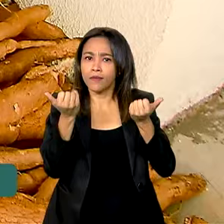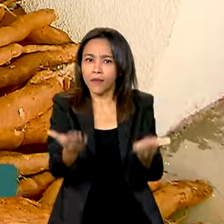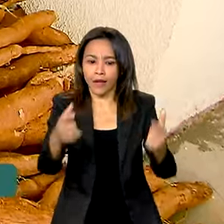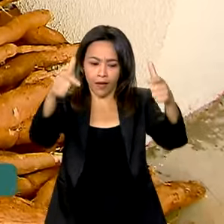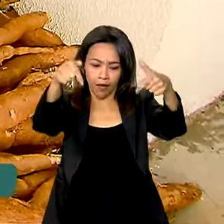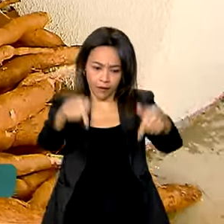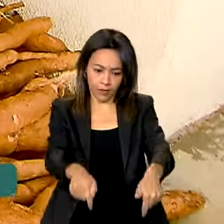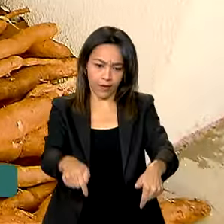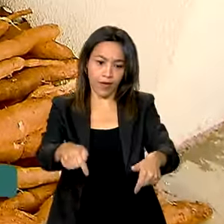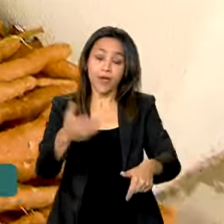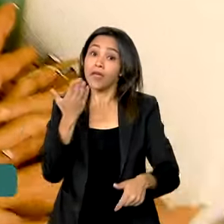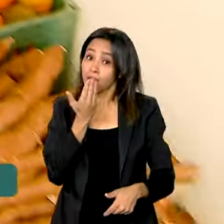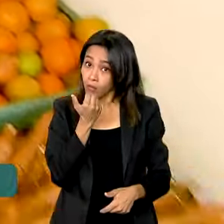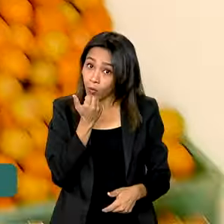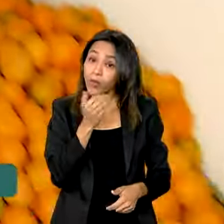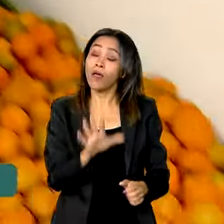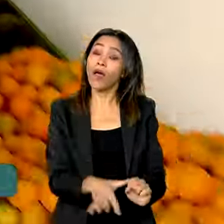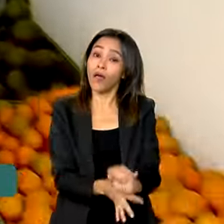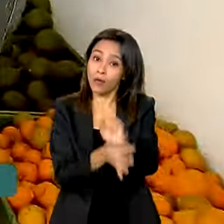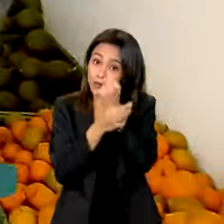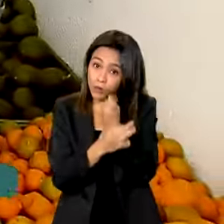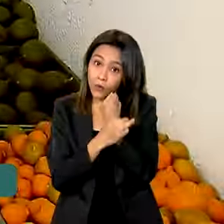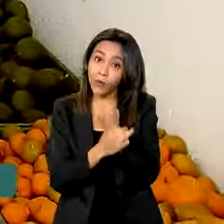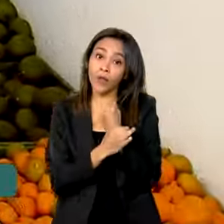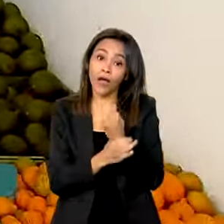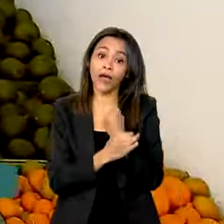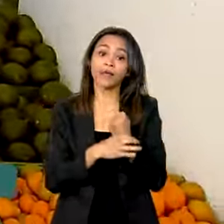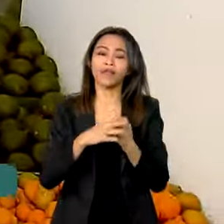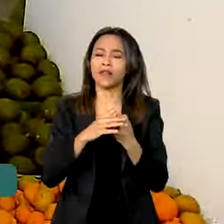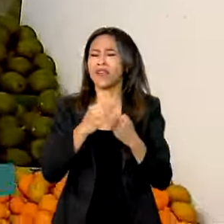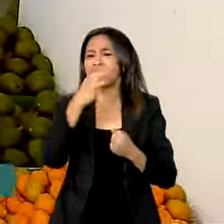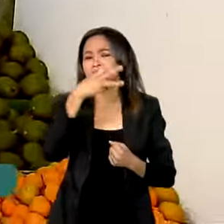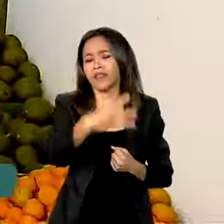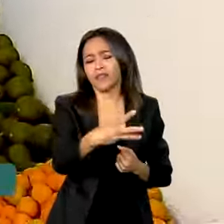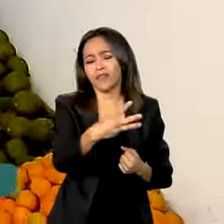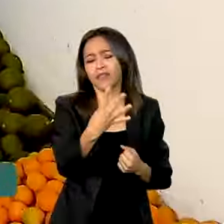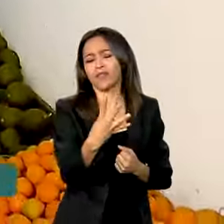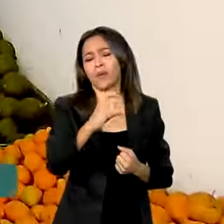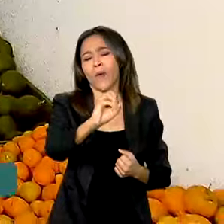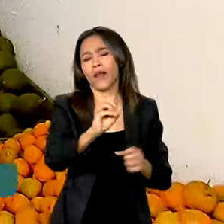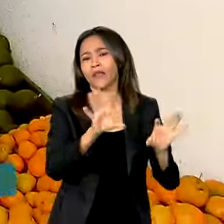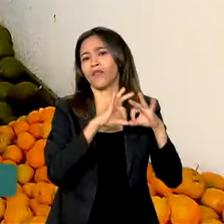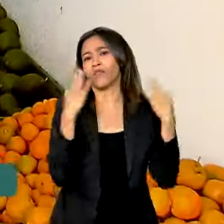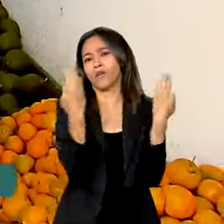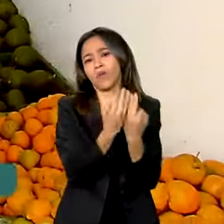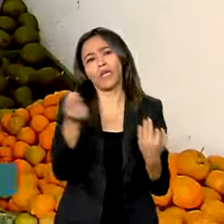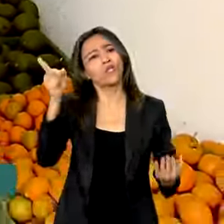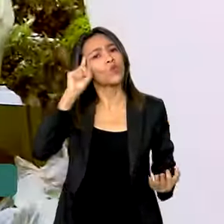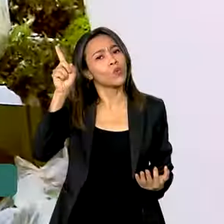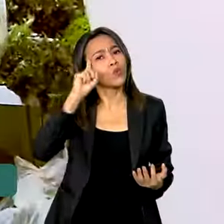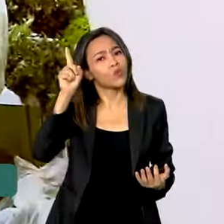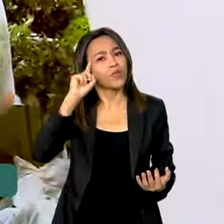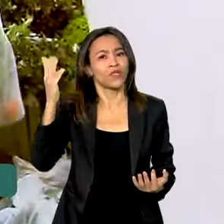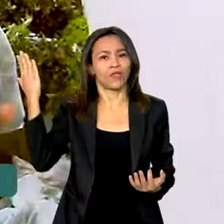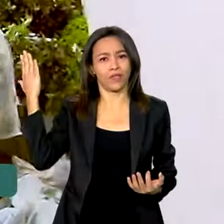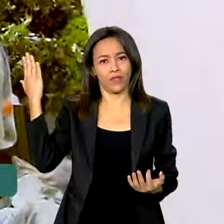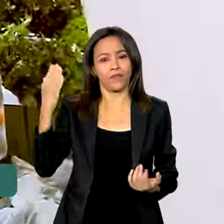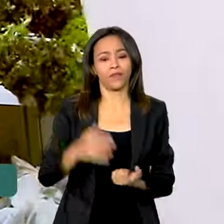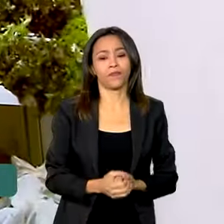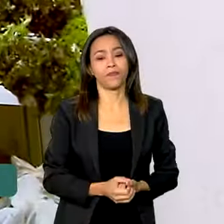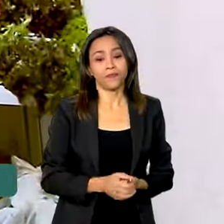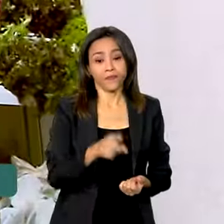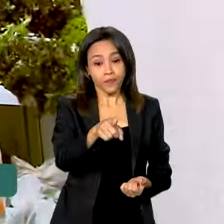E é comida garantida na mesa de 340 famílias todos os dias. No